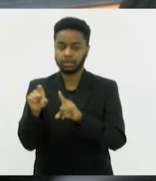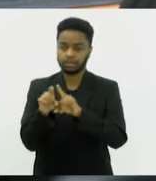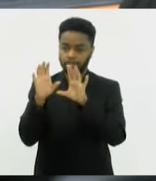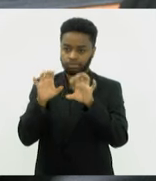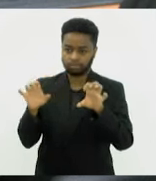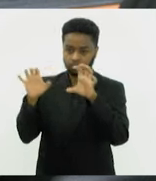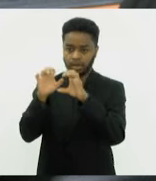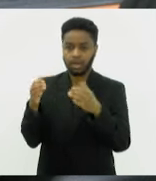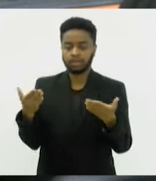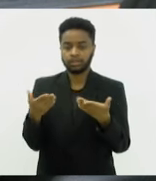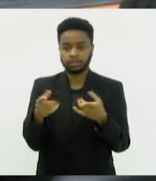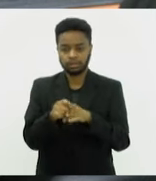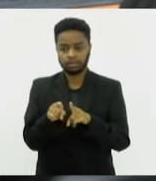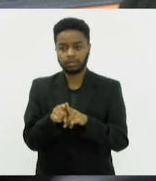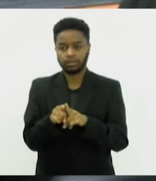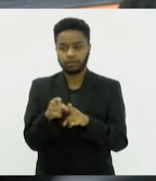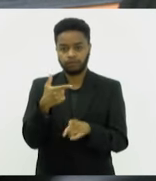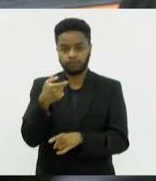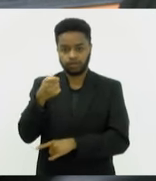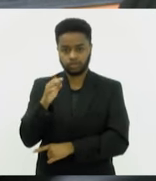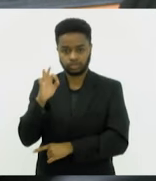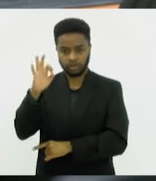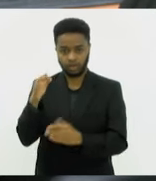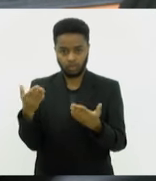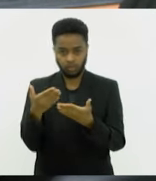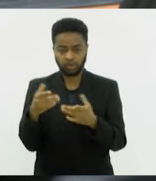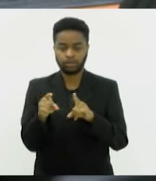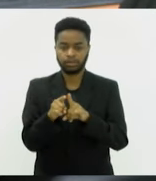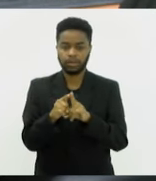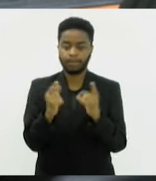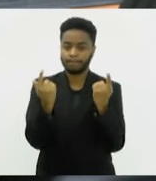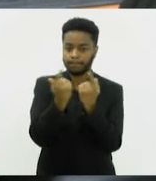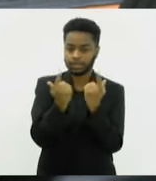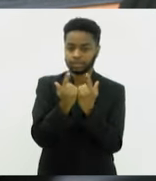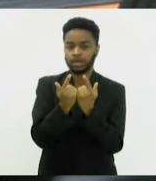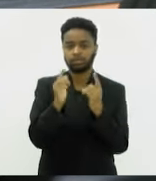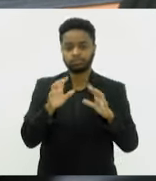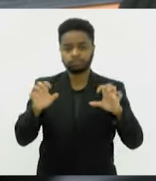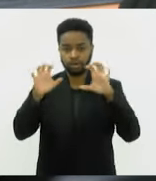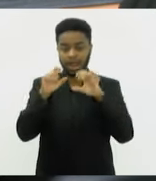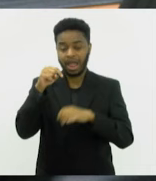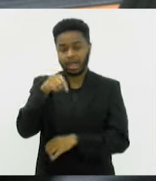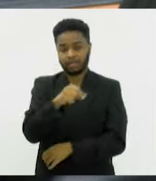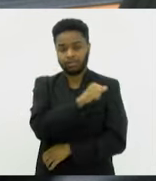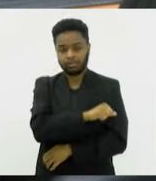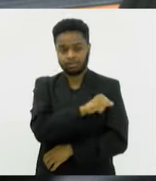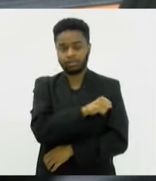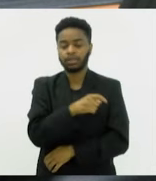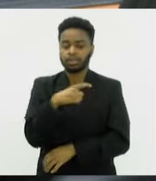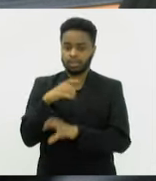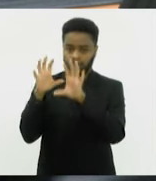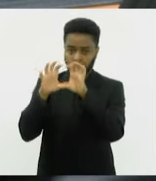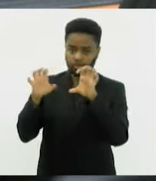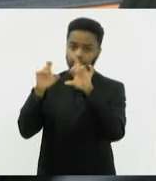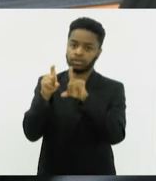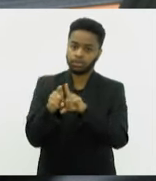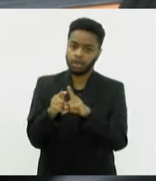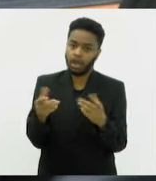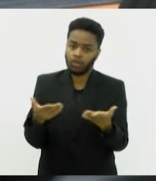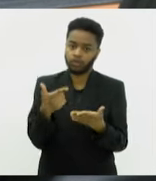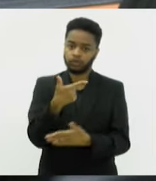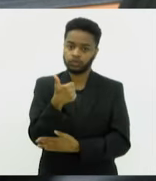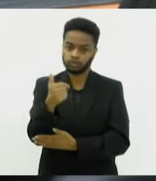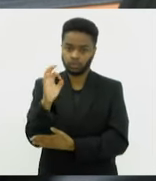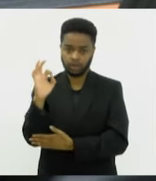20 graus nesse momento. 20 graus também em Magé, tempo nublado aqui no Rio. O dia amanheceu nublado, faz nesse momento 21